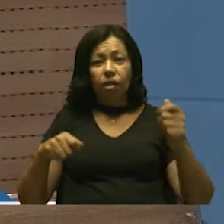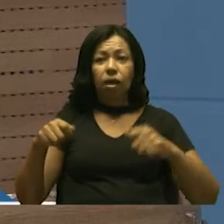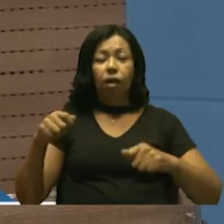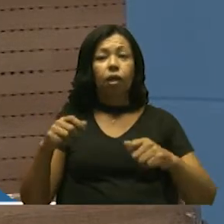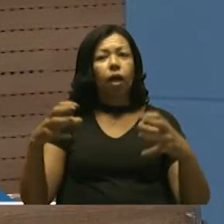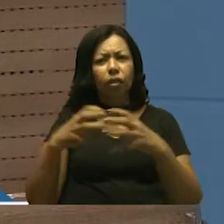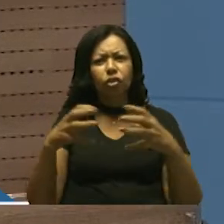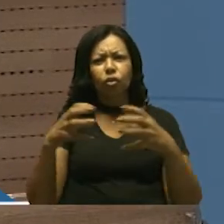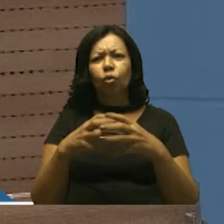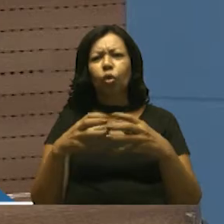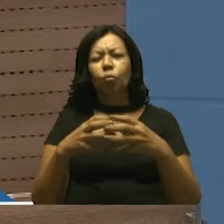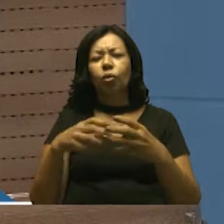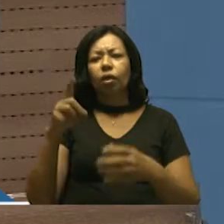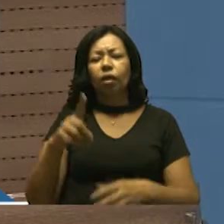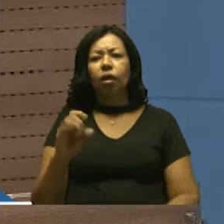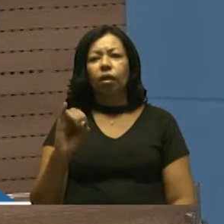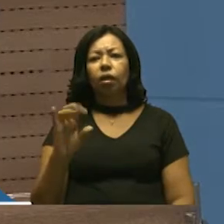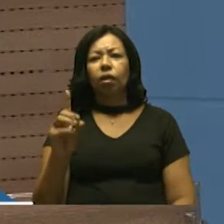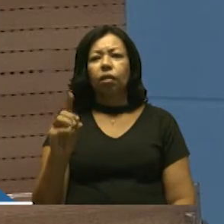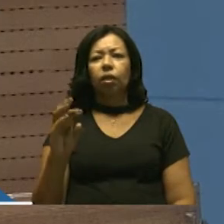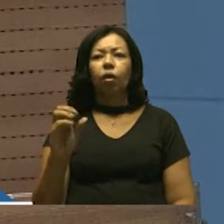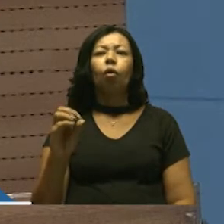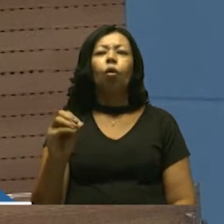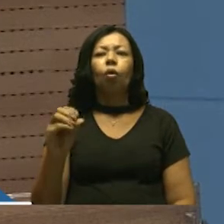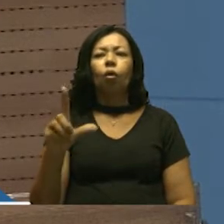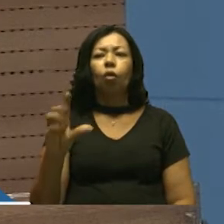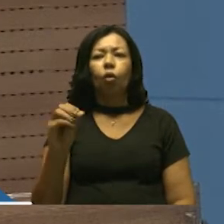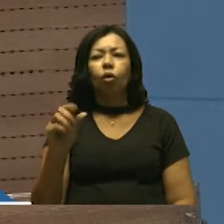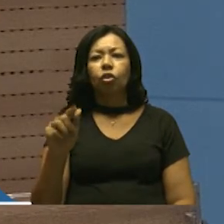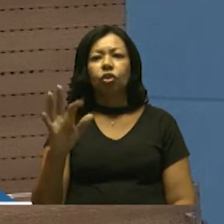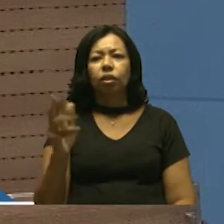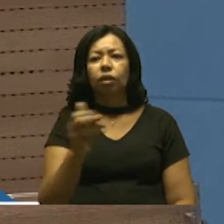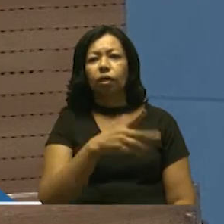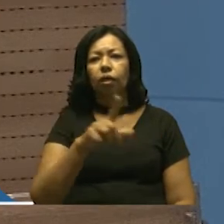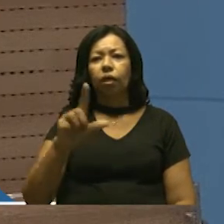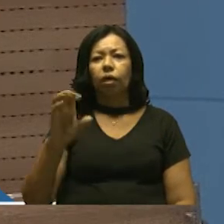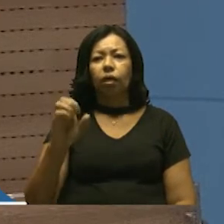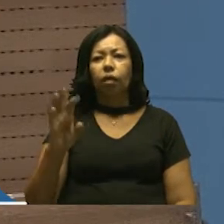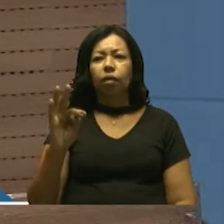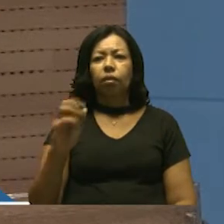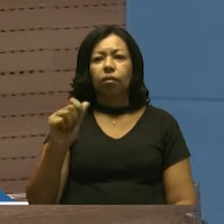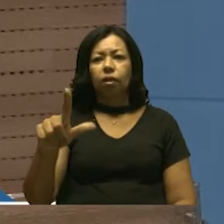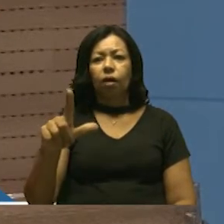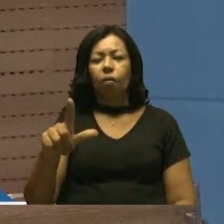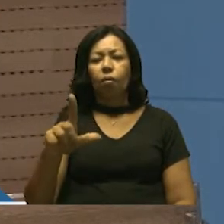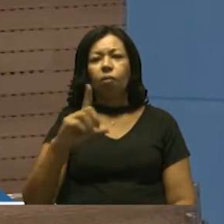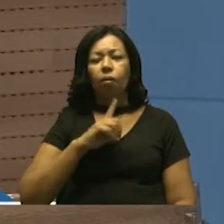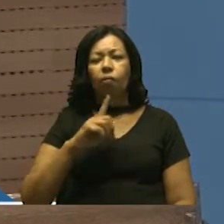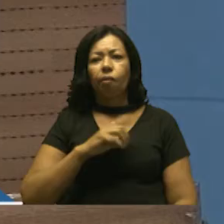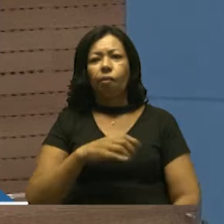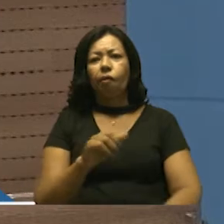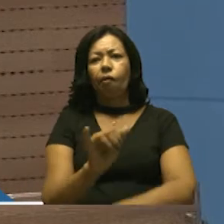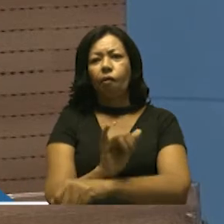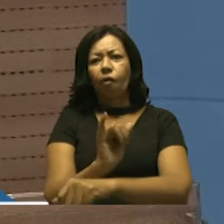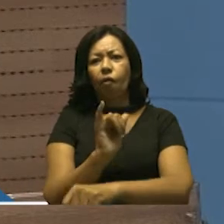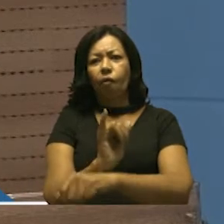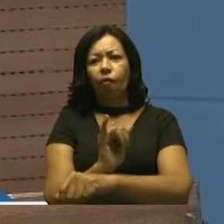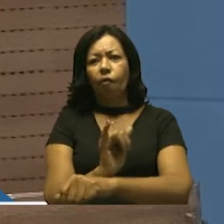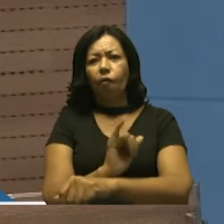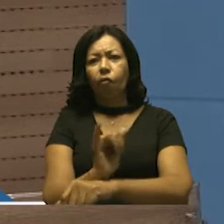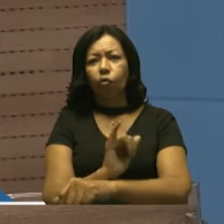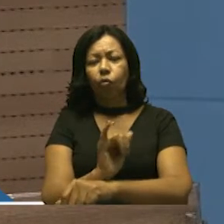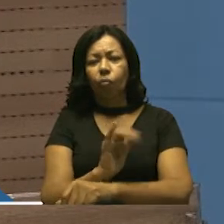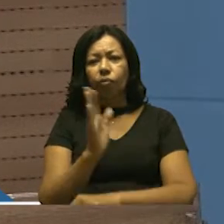este grupo, que é o Ideologia Letal. Então, ele tem canal no YouTube, ele já faz um